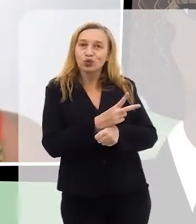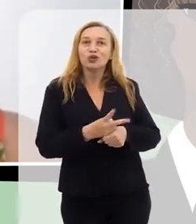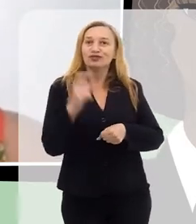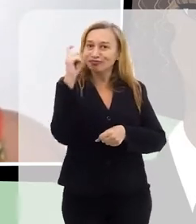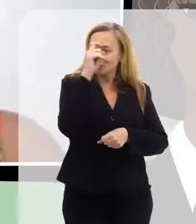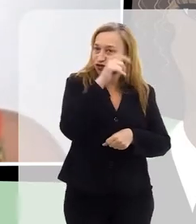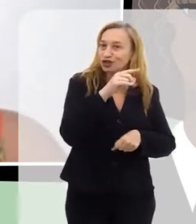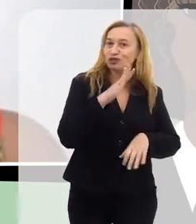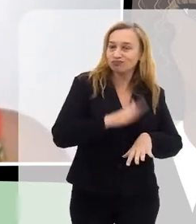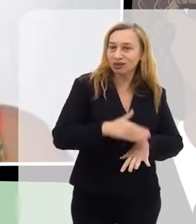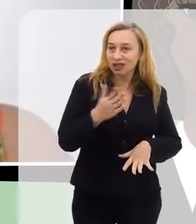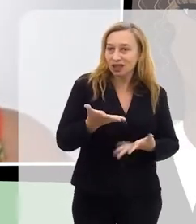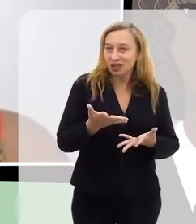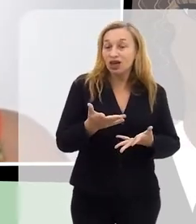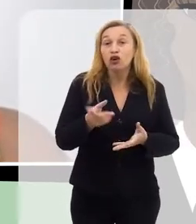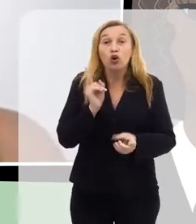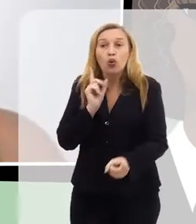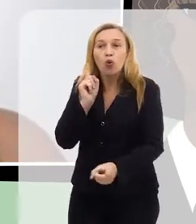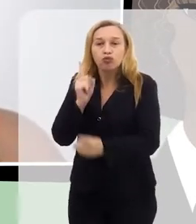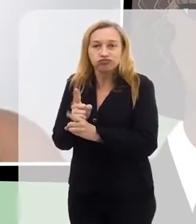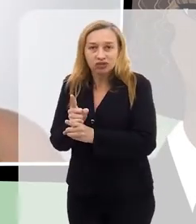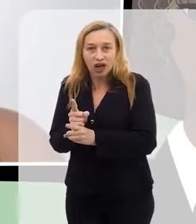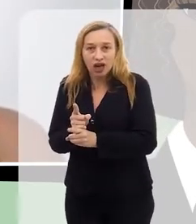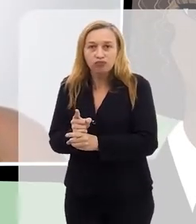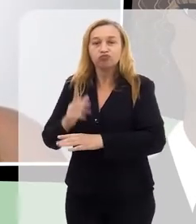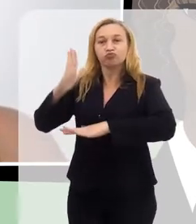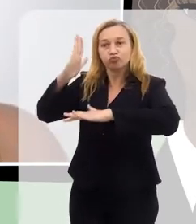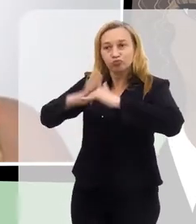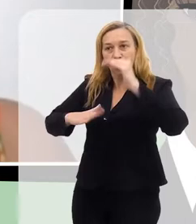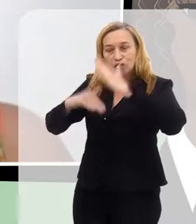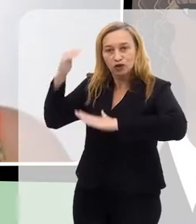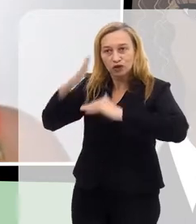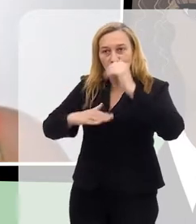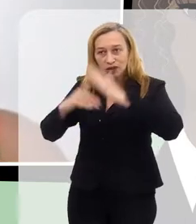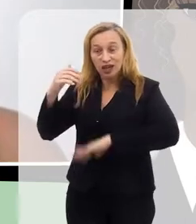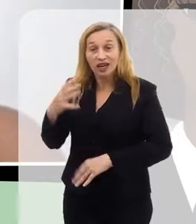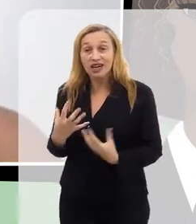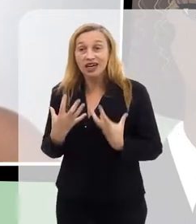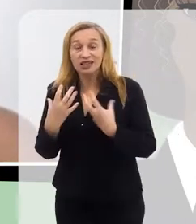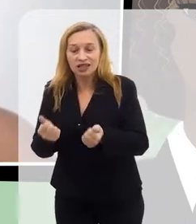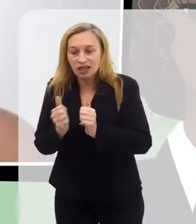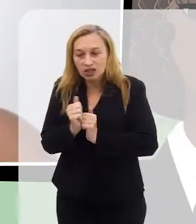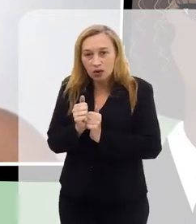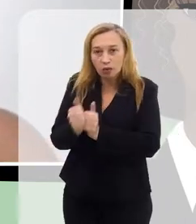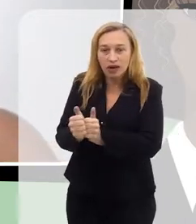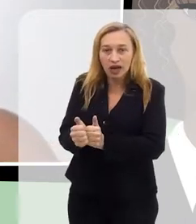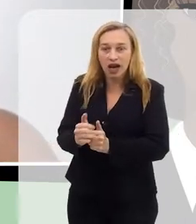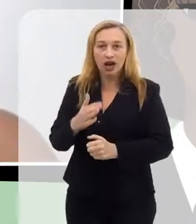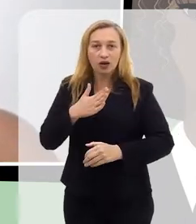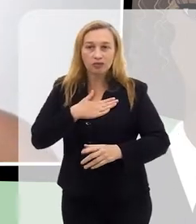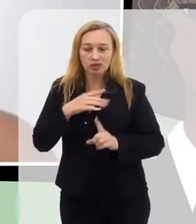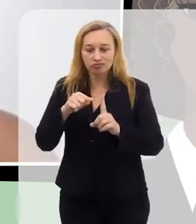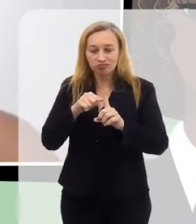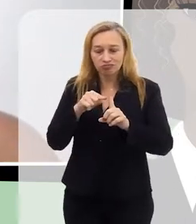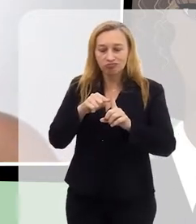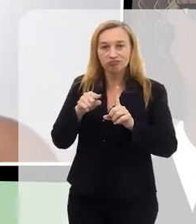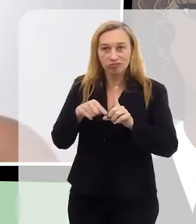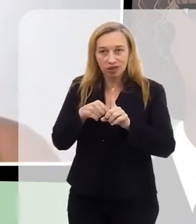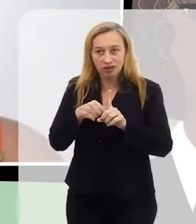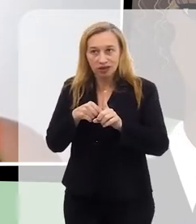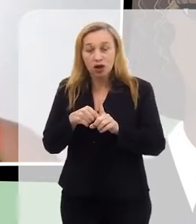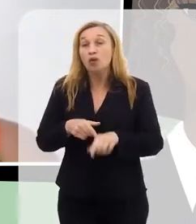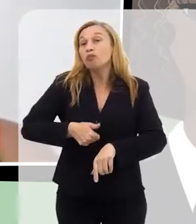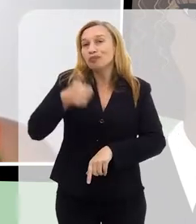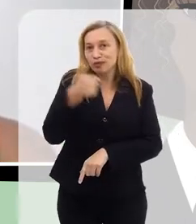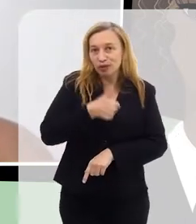primeiro impasse foi encontrar um profissional que topasse acompanhar o meu parto. Então, esse foi o primeiro